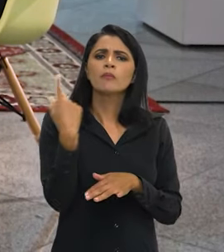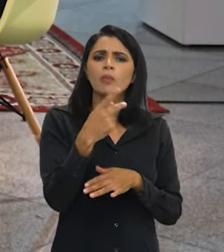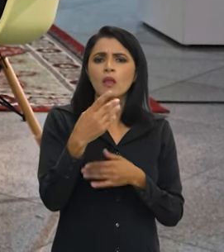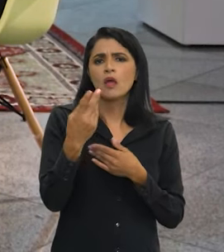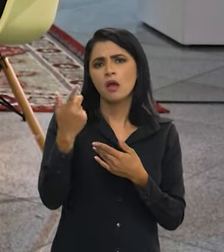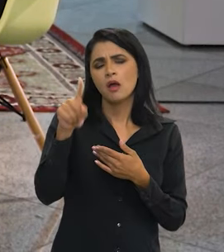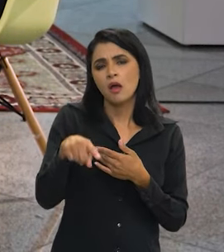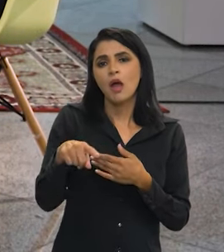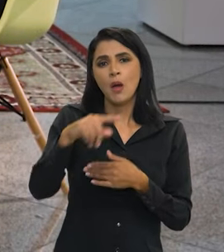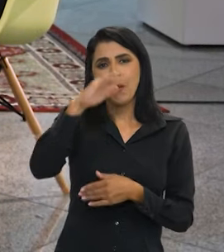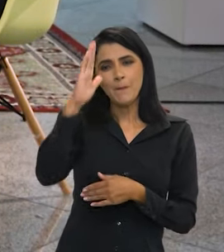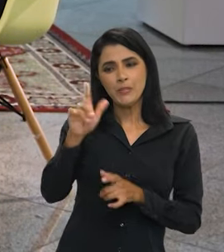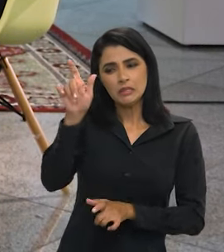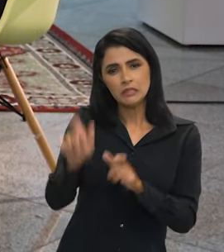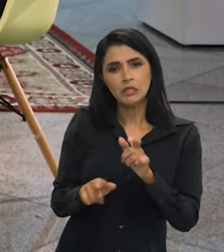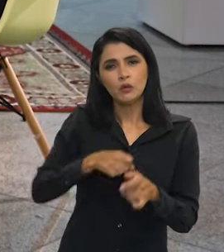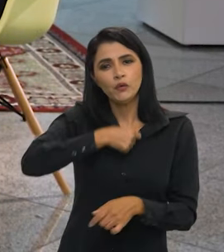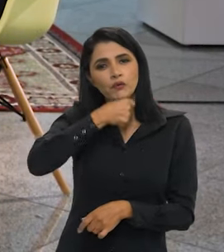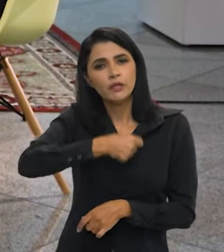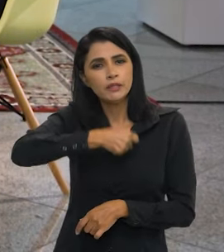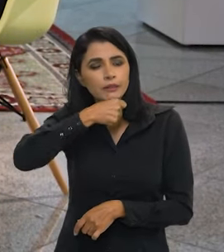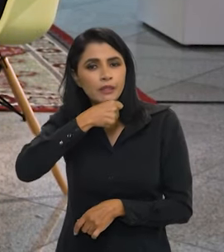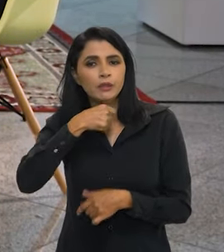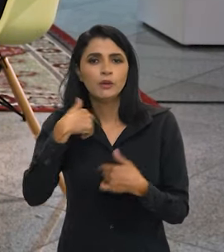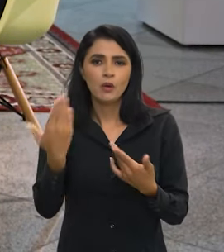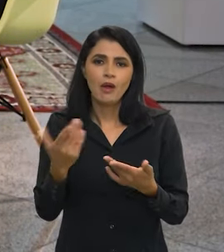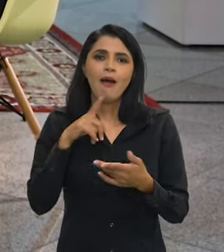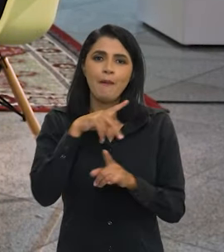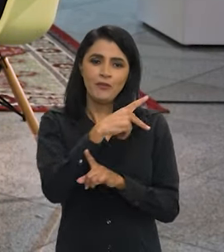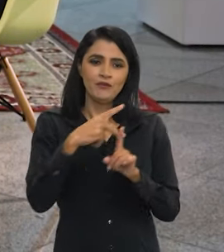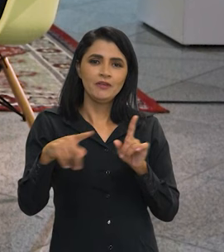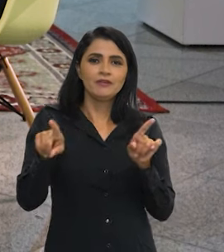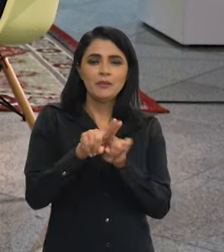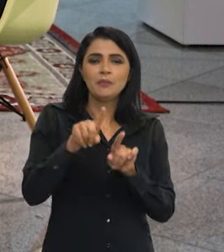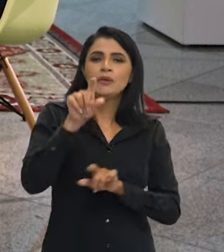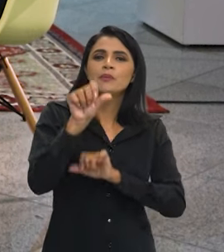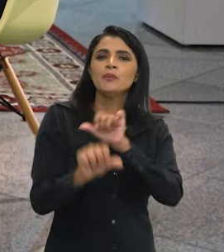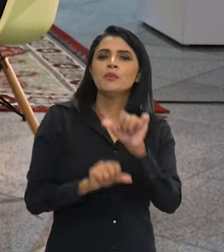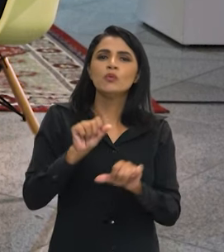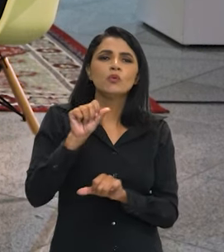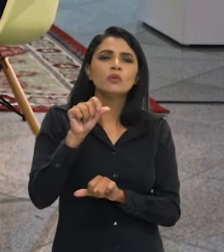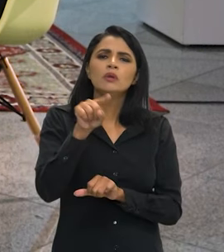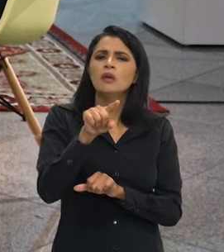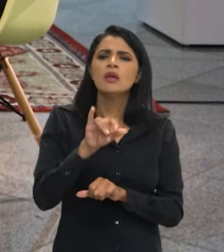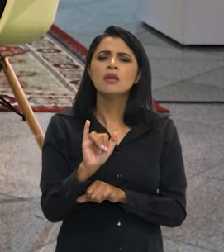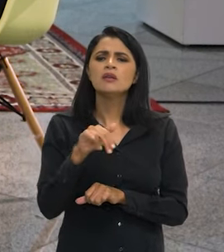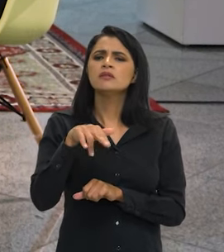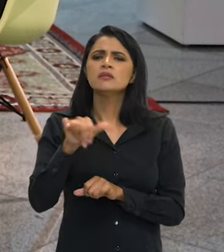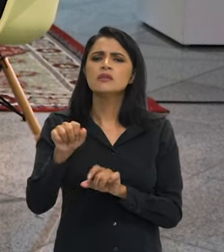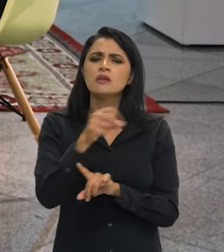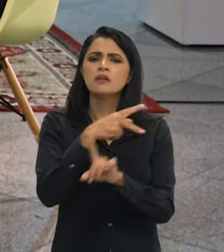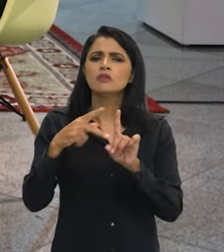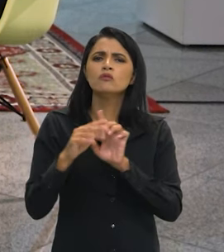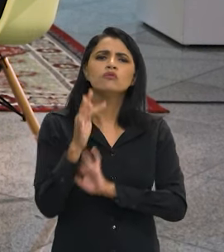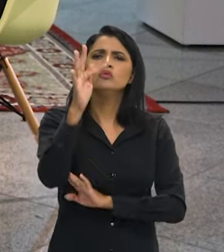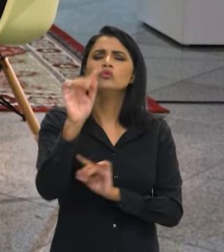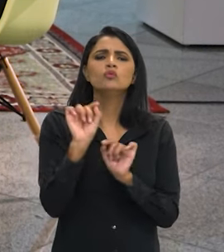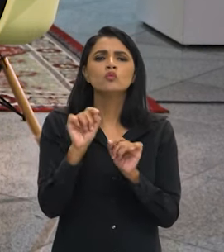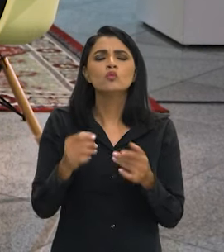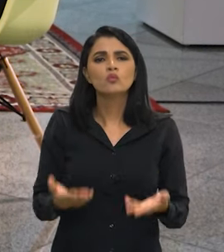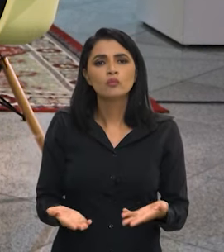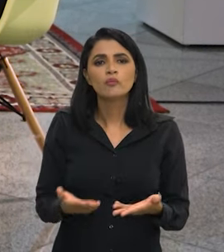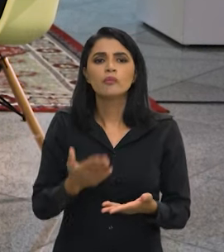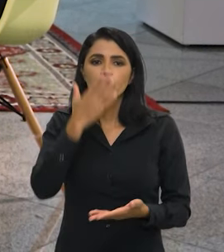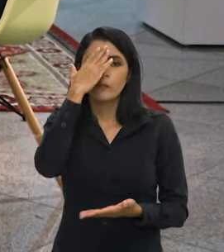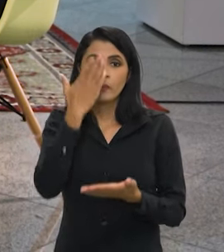Agora, o senhor, só para a gente finalizar, tocou num ponto que é o brasileiro envelhecendo. Com isso, a Previdência muda também, né? O que a gente espera do INSS